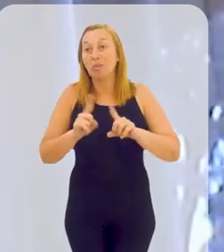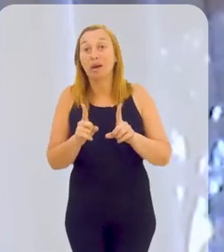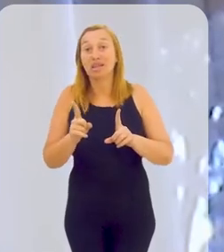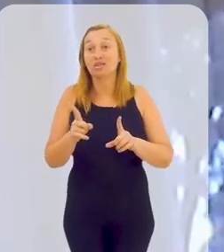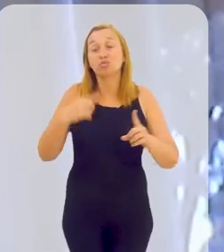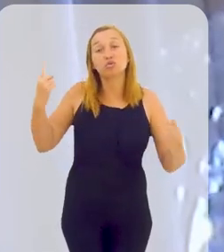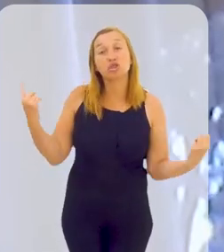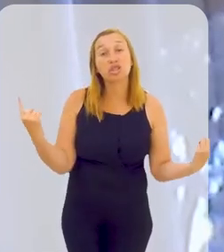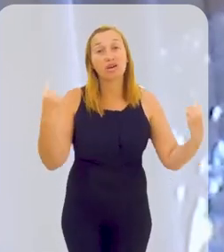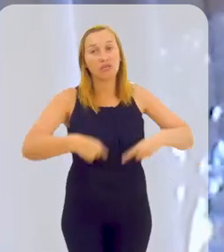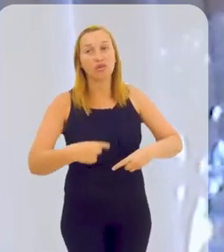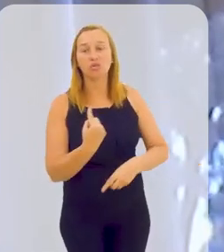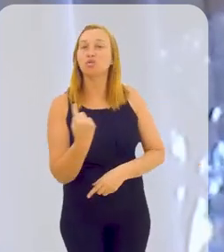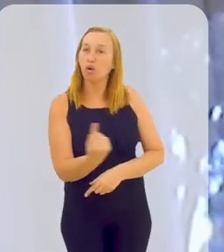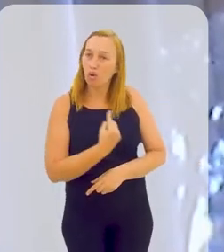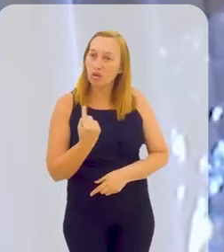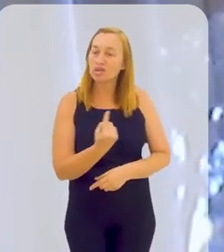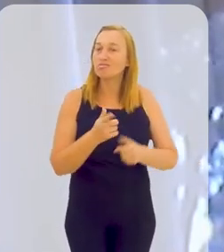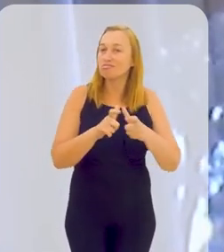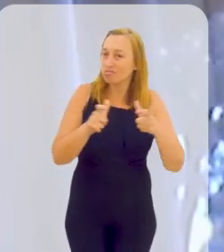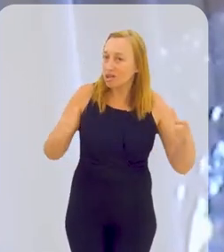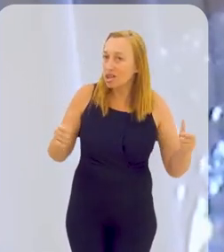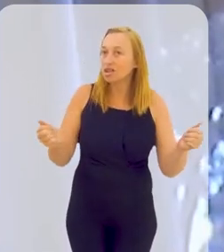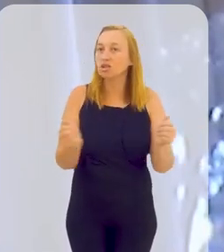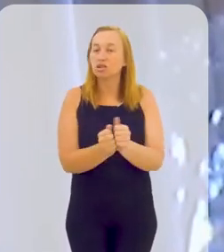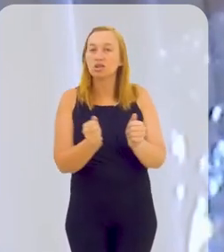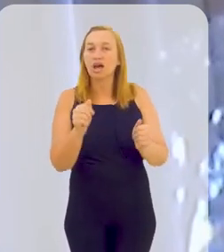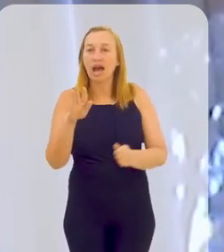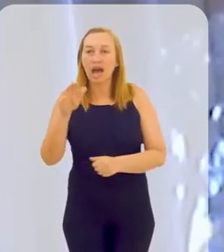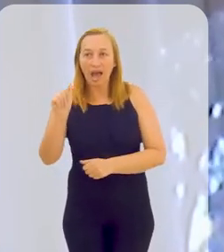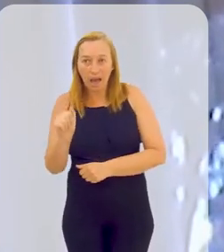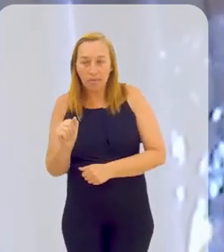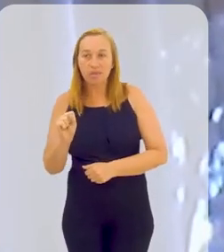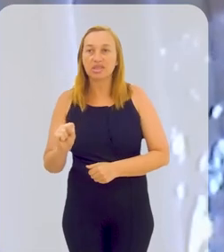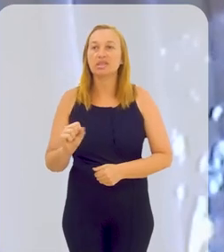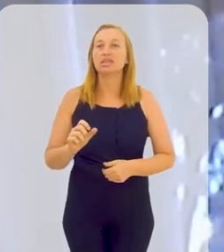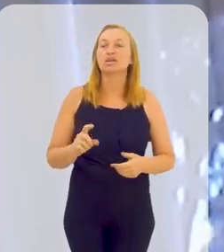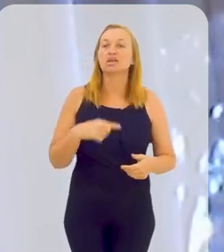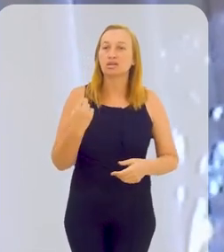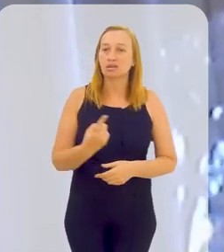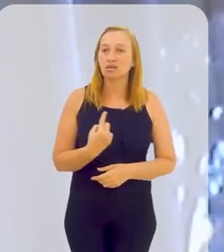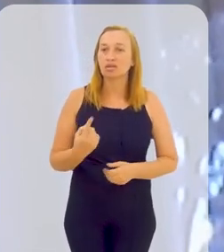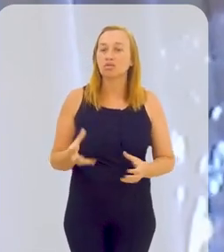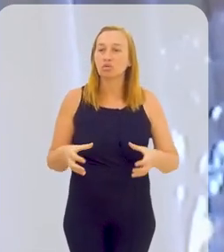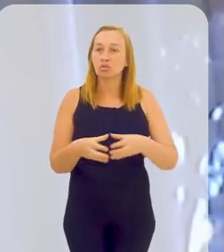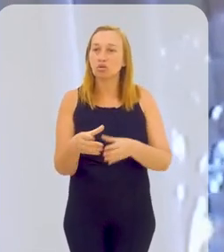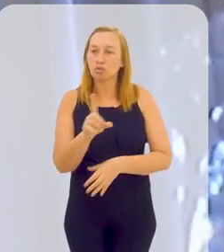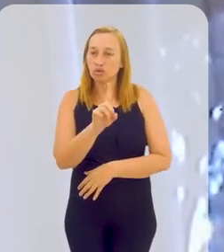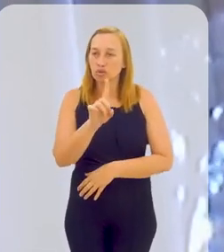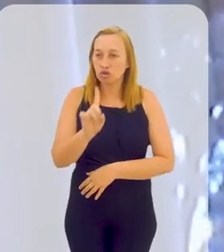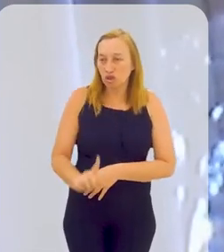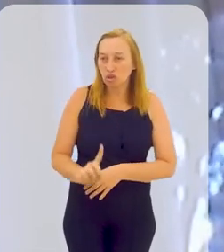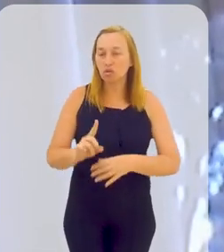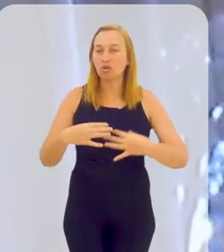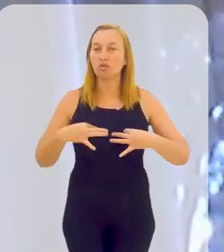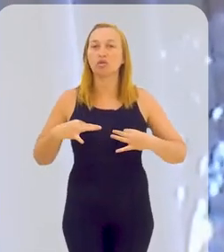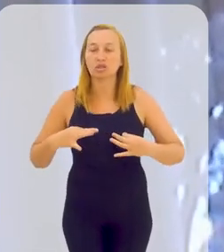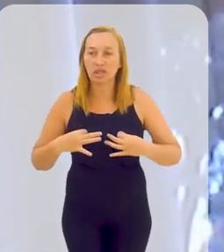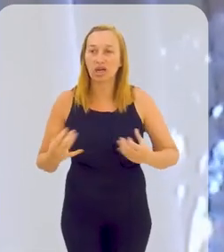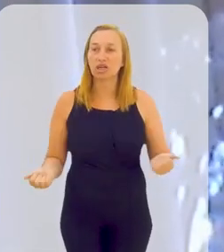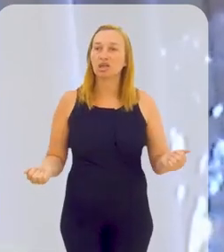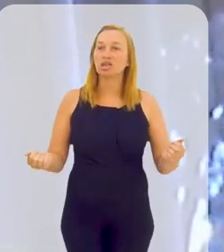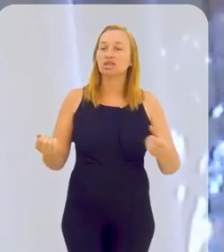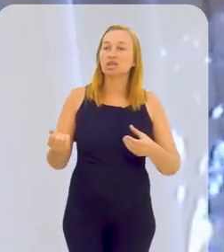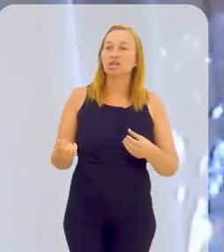um pouquinho falando, mas essa está sendo a nossa desafio, um desafio grande junto à ABS. Nós somos o Corpo Diretor, é um trabalho